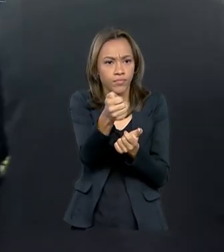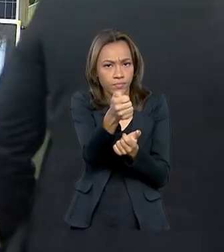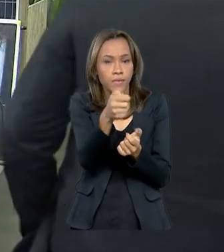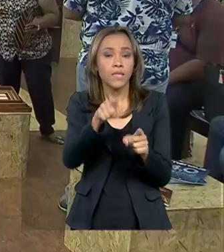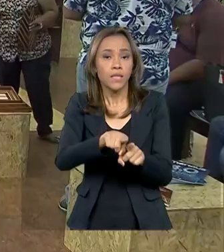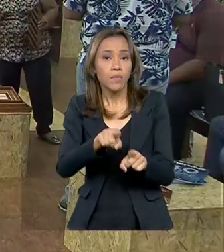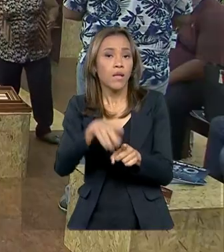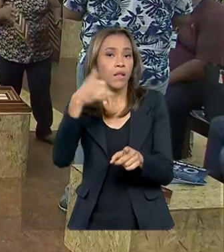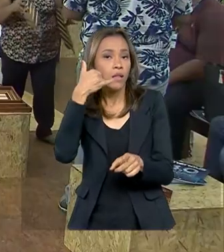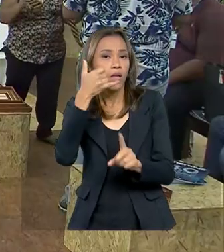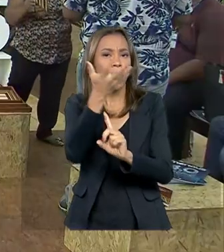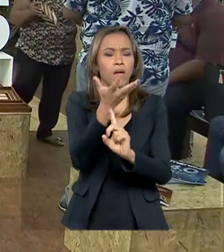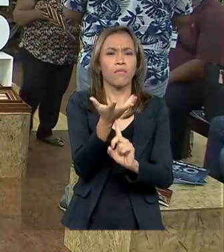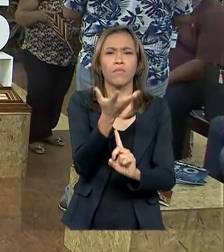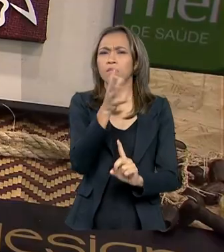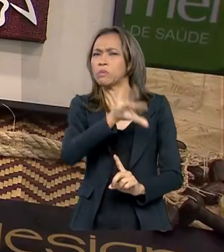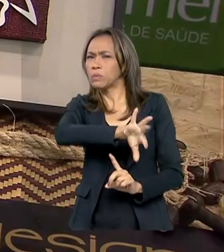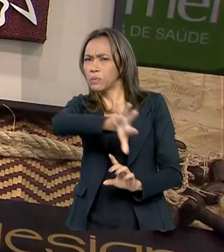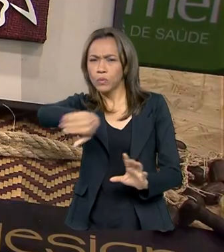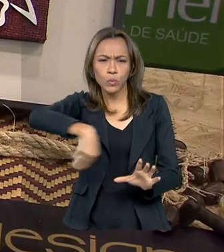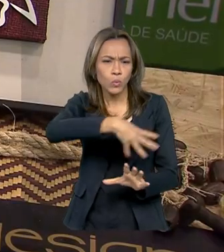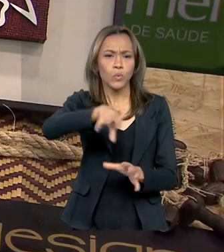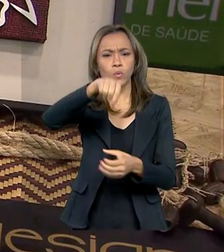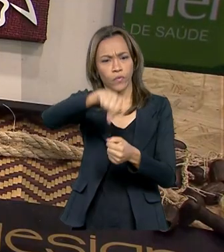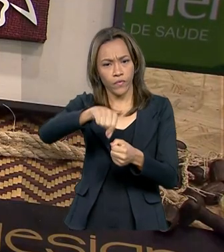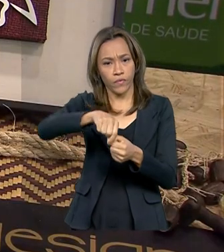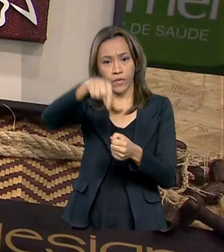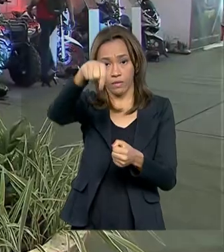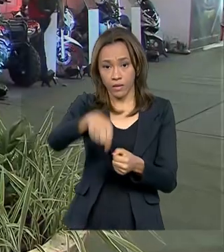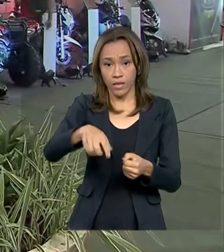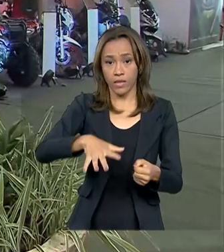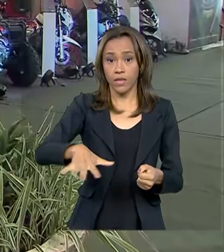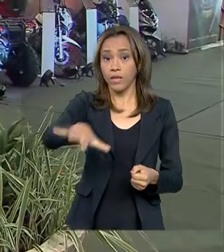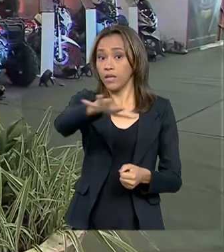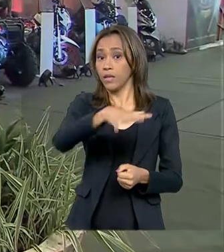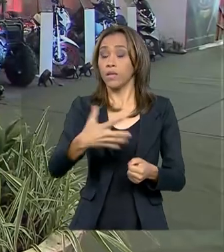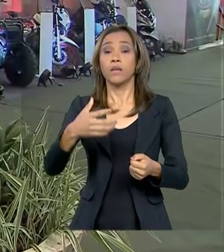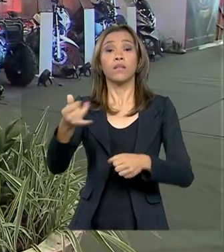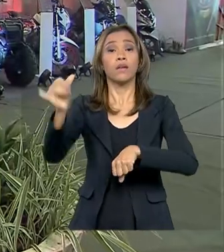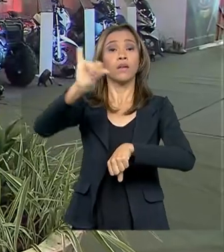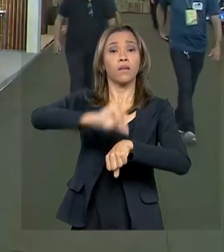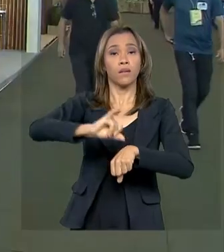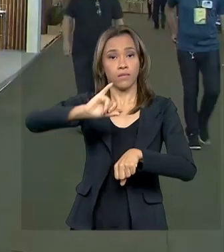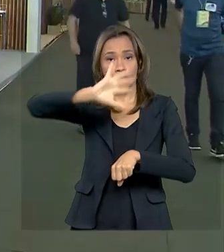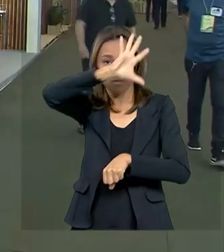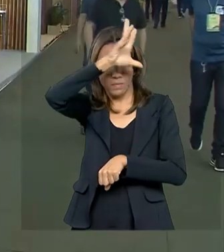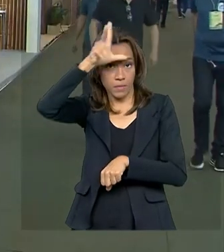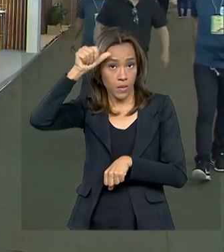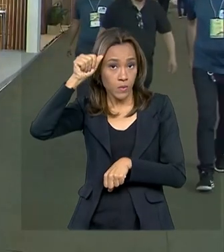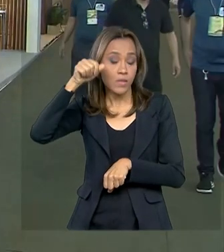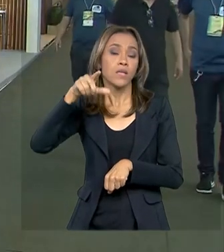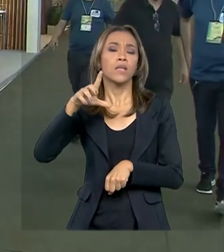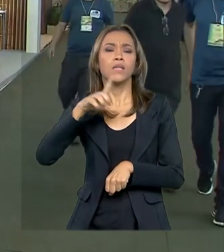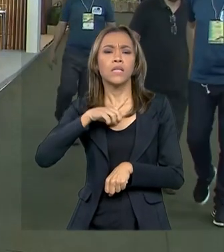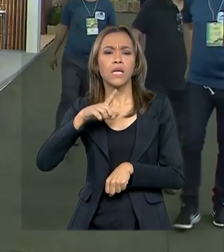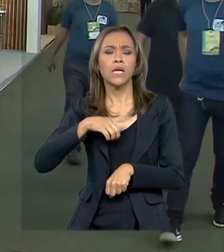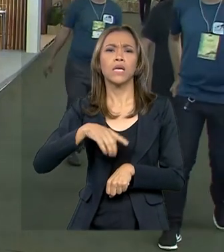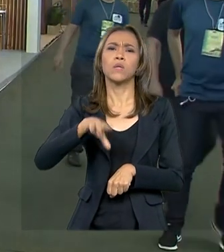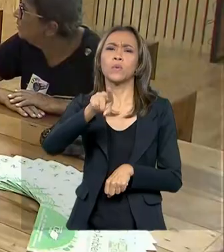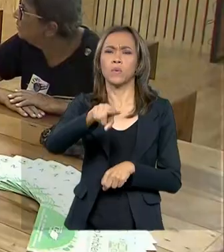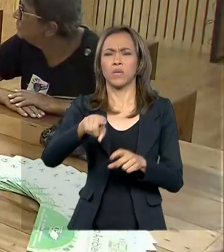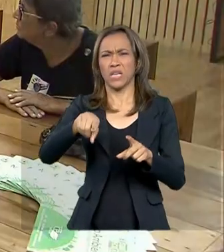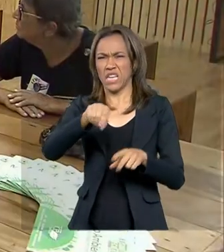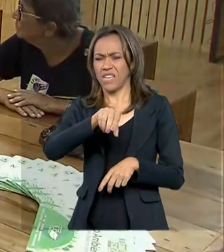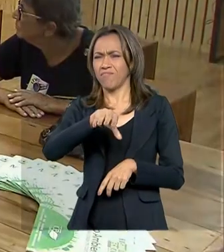aqui no Polo Industrial de Manaus, que ostenta um parque fabril com 500 empresas e pelo menos meio milhão de